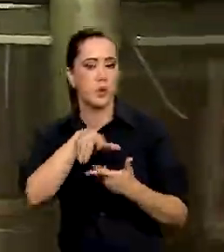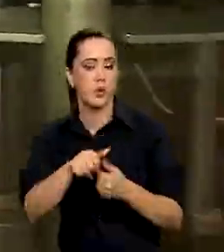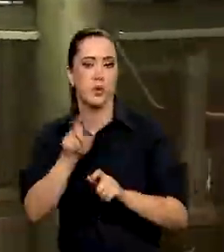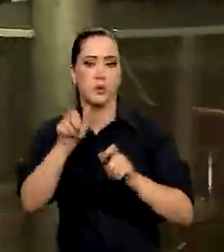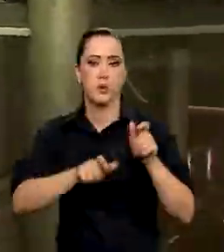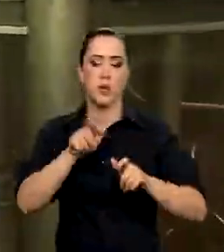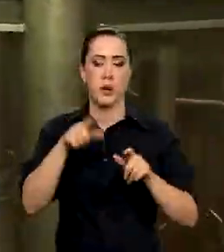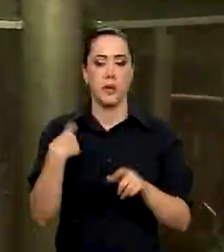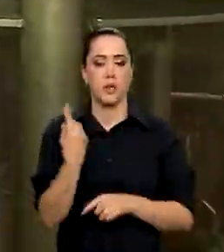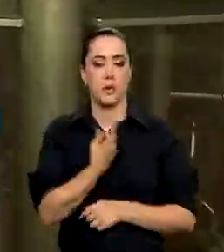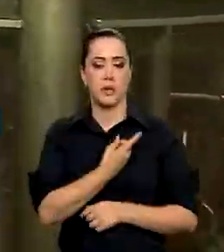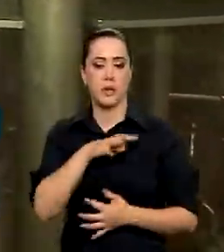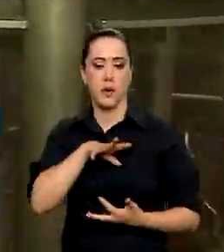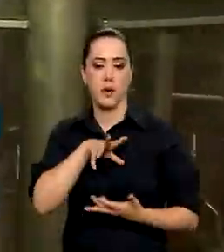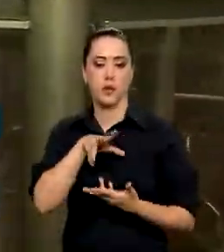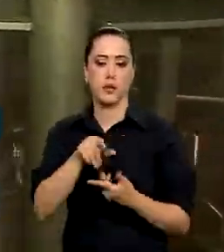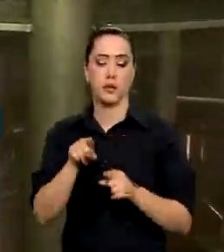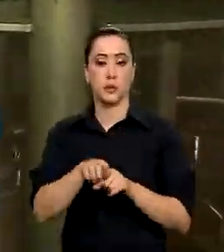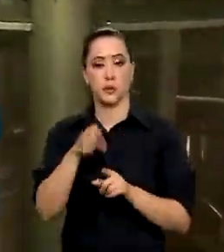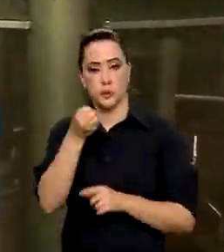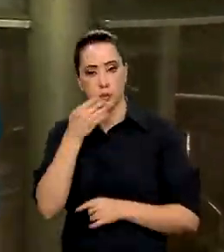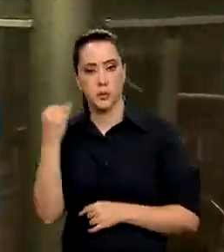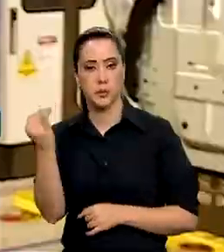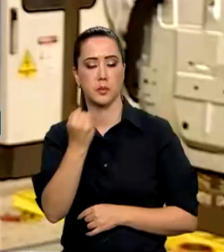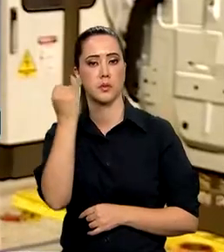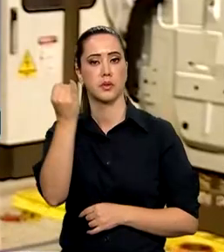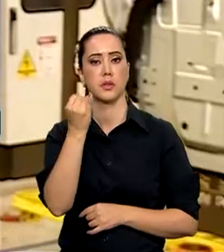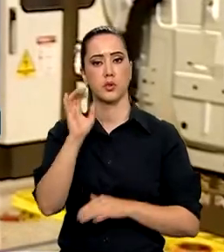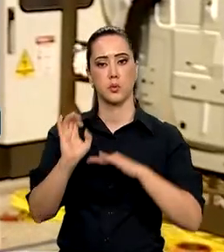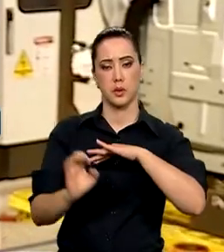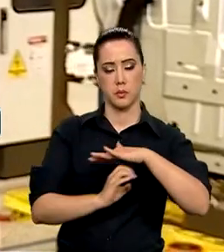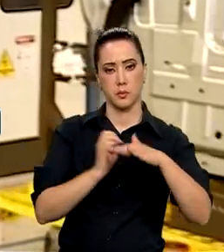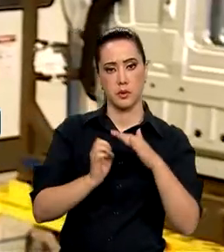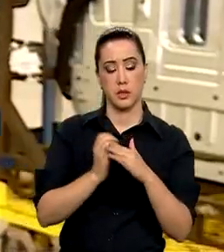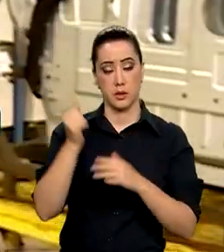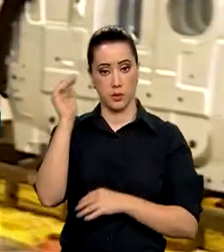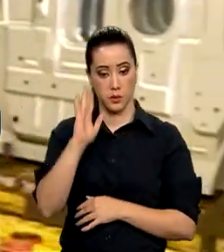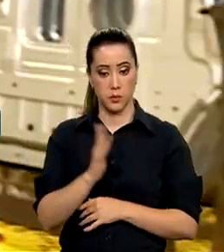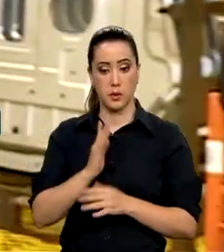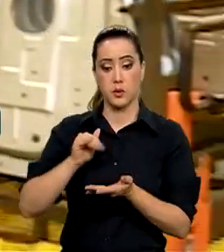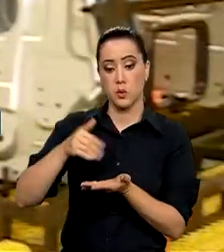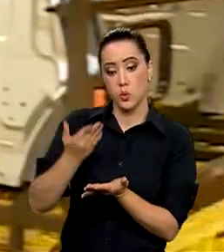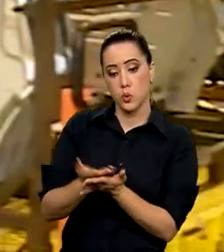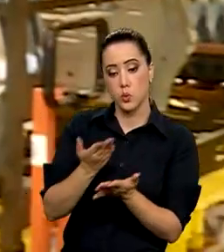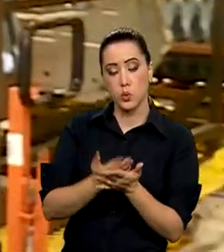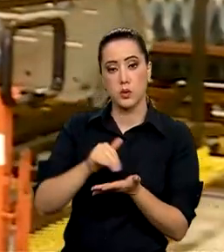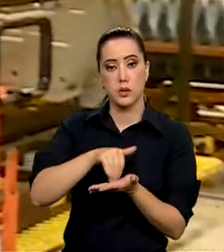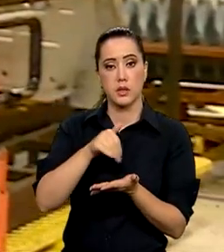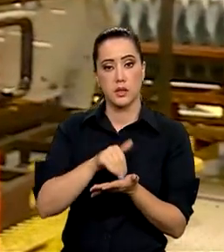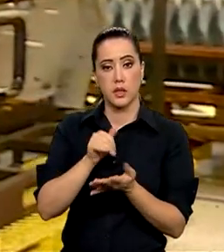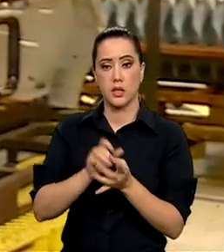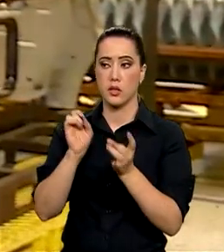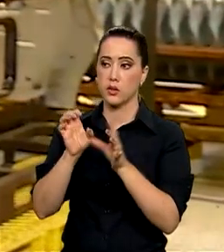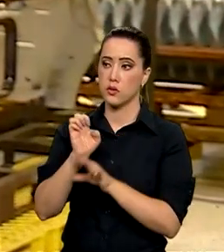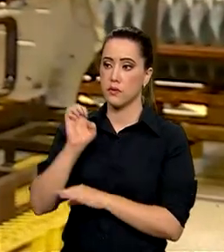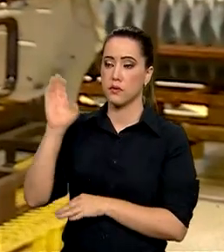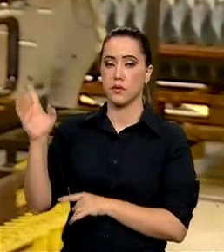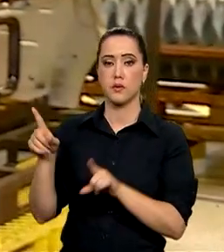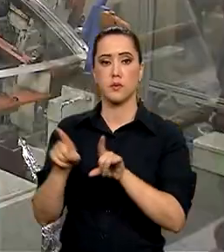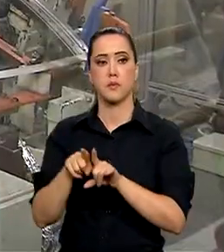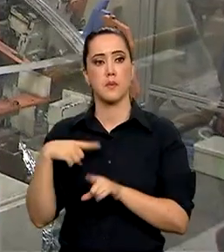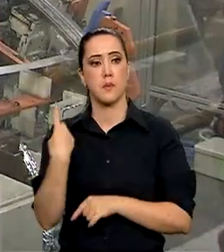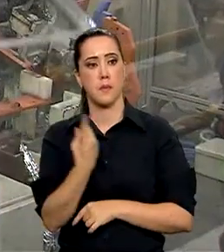sido um bom negócio para empresas brasileiras. Estudo feito pela Secretaria de Comércio Exterior mostrou que essas